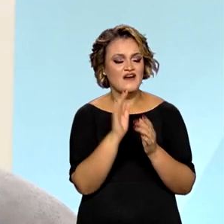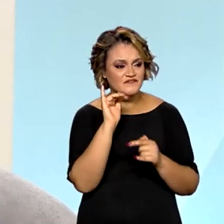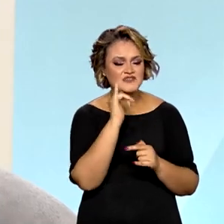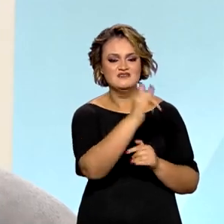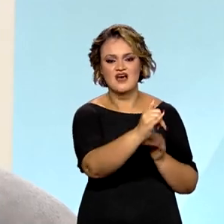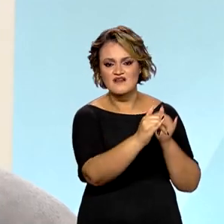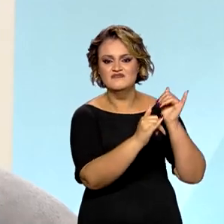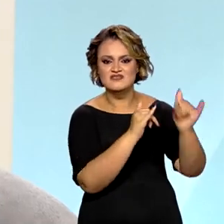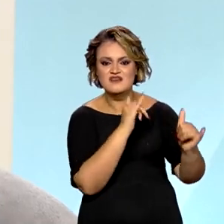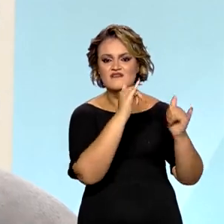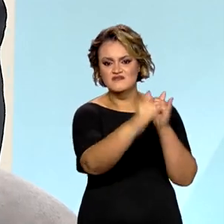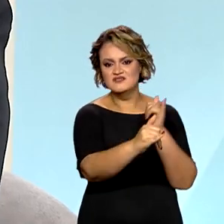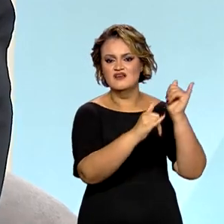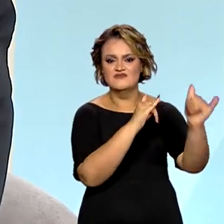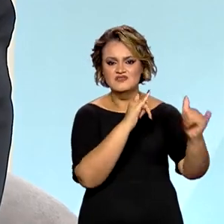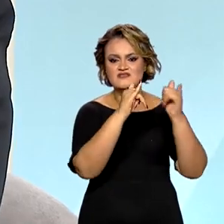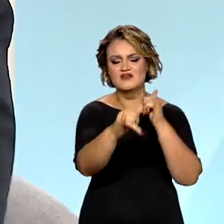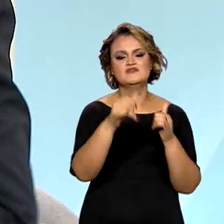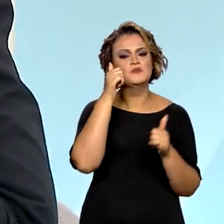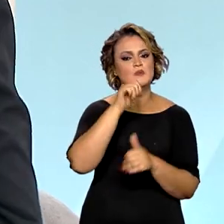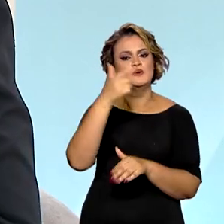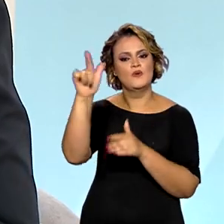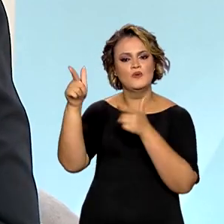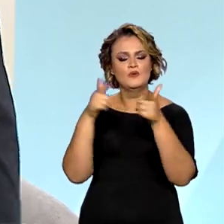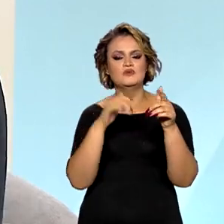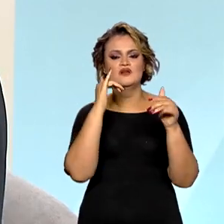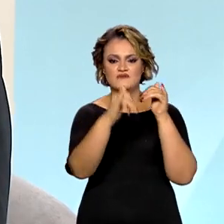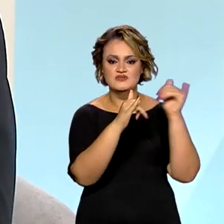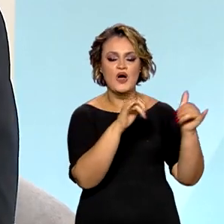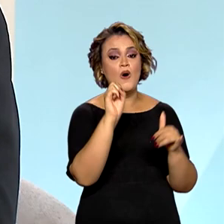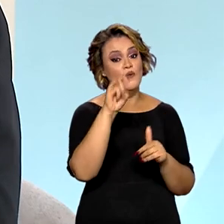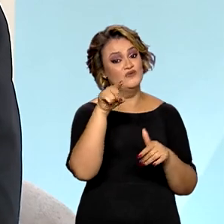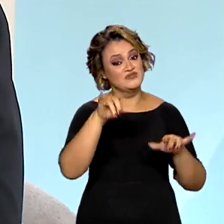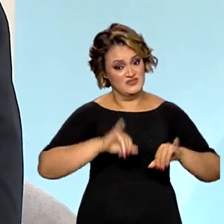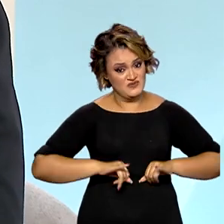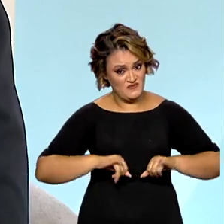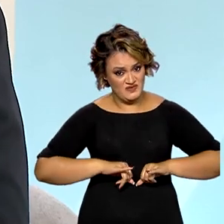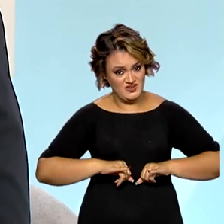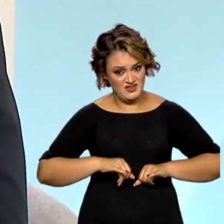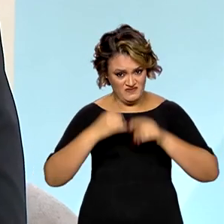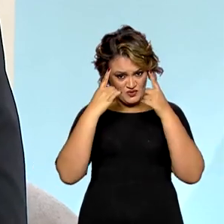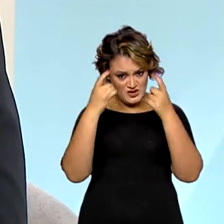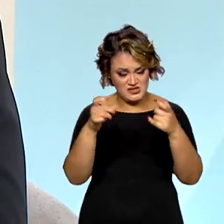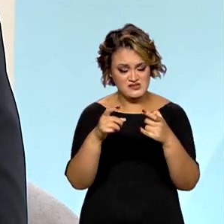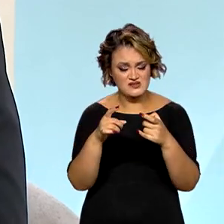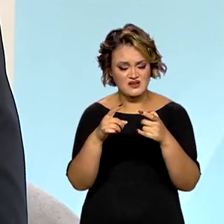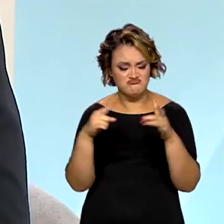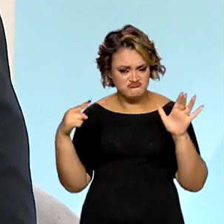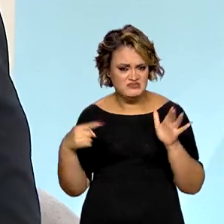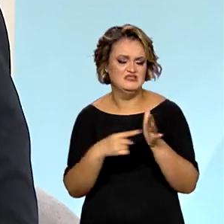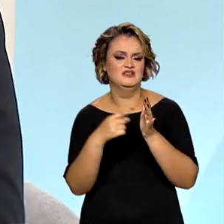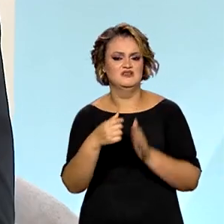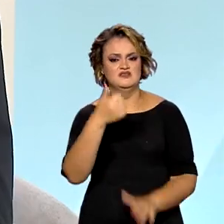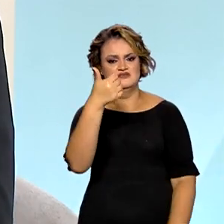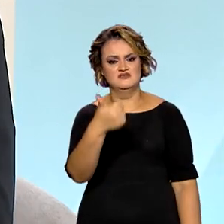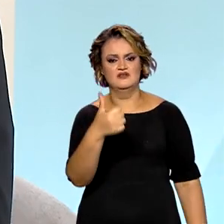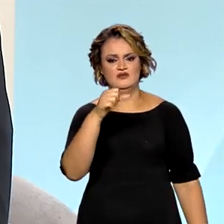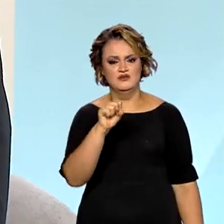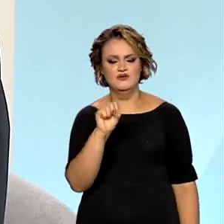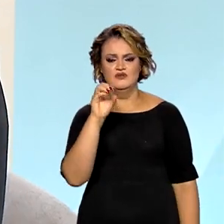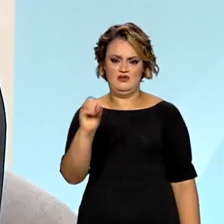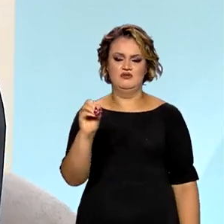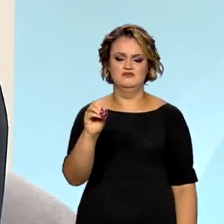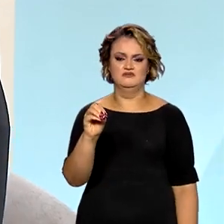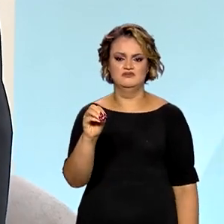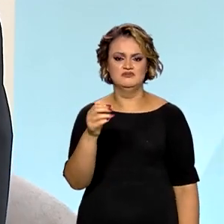disponibilizar essa informação para demais mulheres, ou se você está sofrendo violência e quiser utilizar esse canal, basta pegar o seu